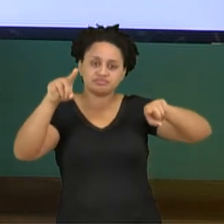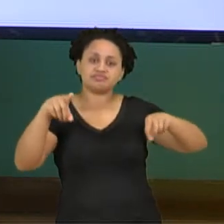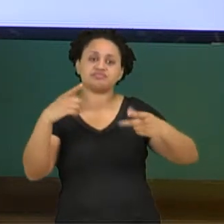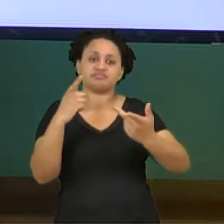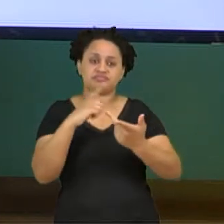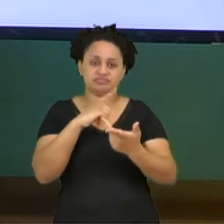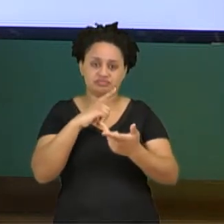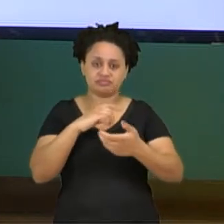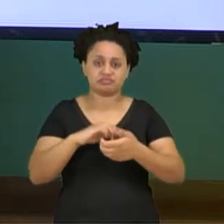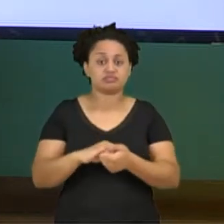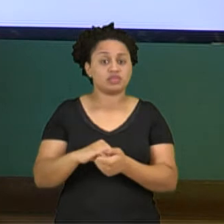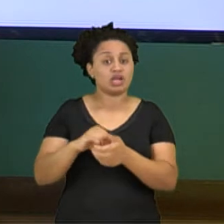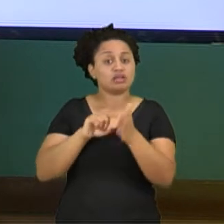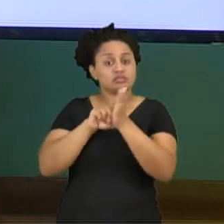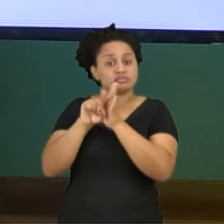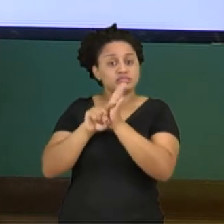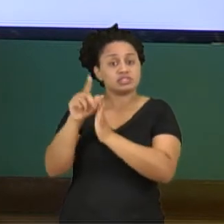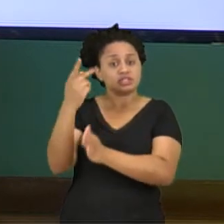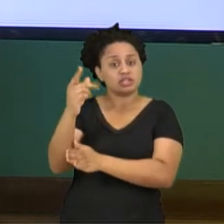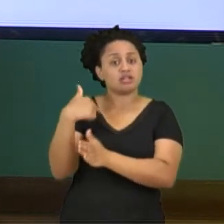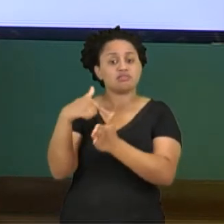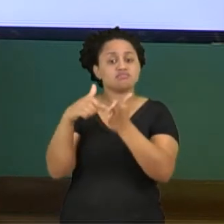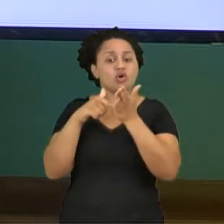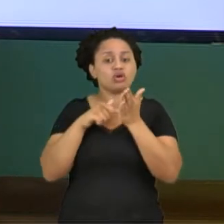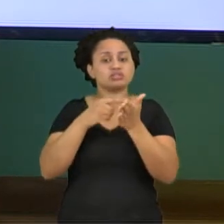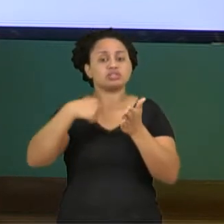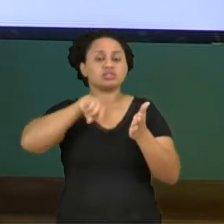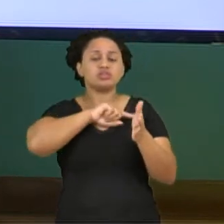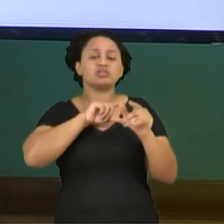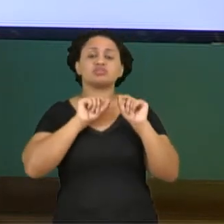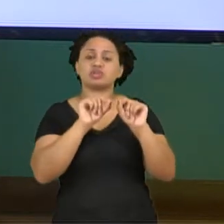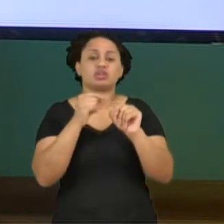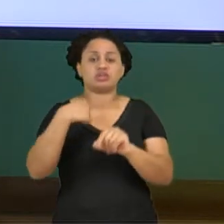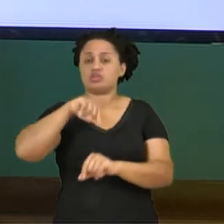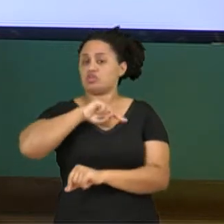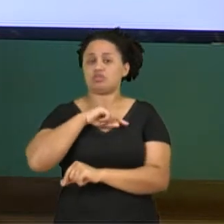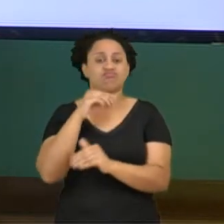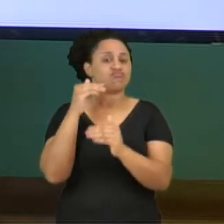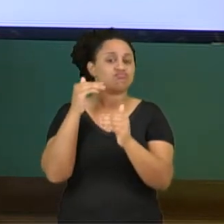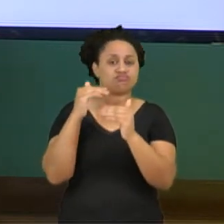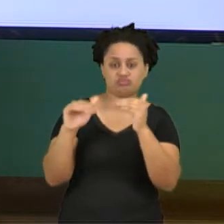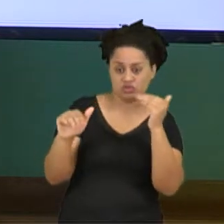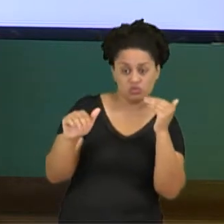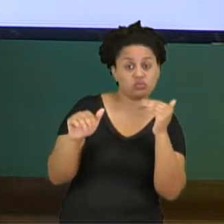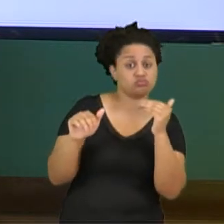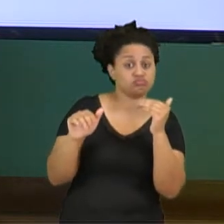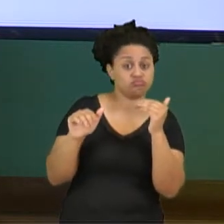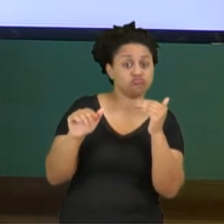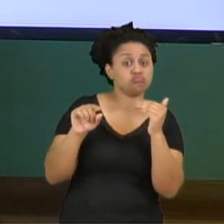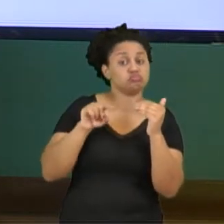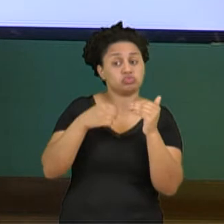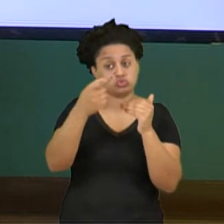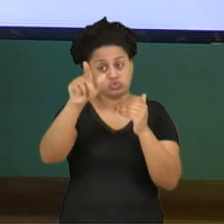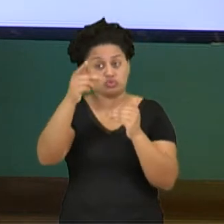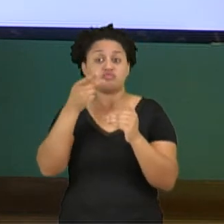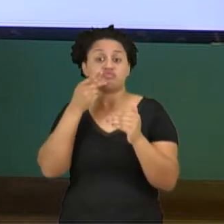estudos de Voltaire trazem a ideia de que a gente não pode, né? A gente talvez não concorde com o que os outros dizem e o que os outros